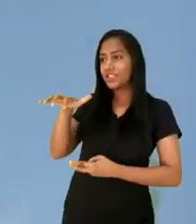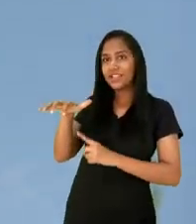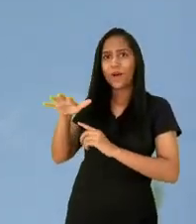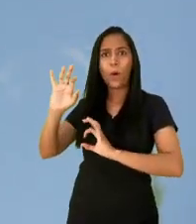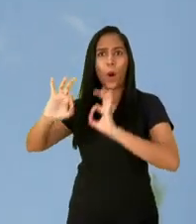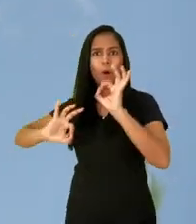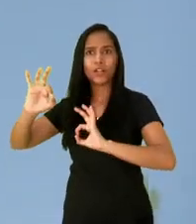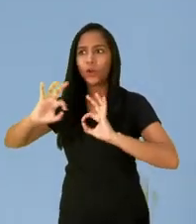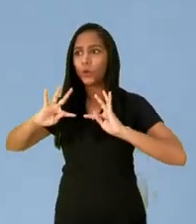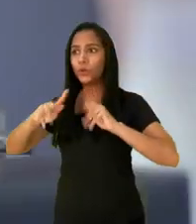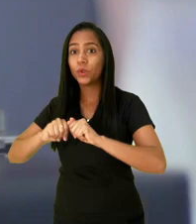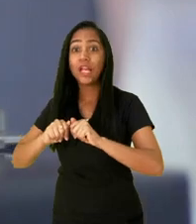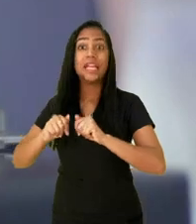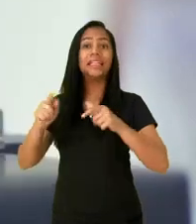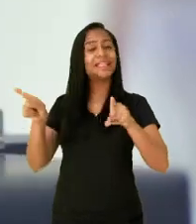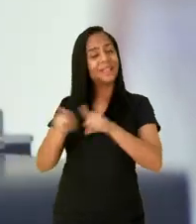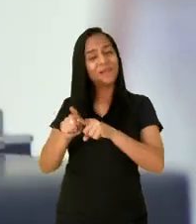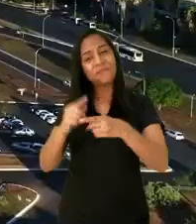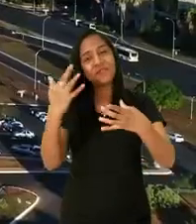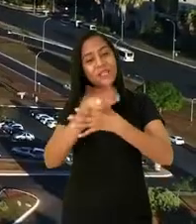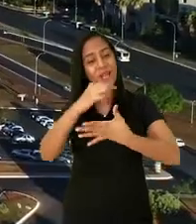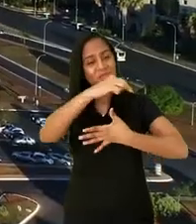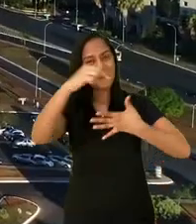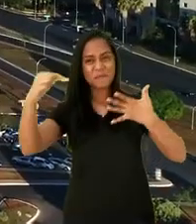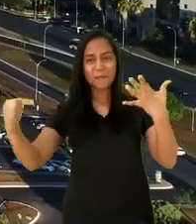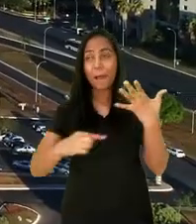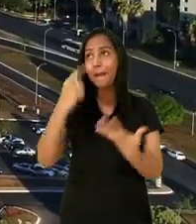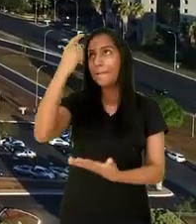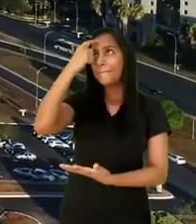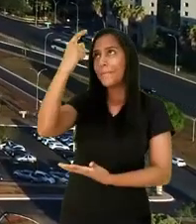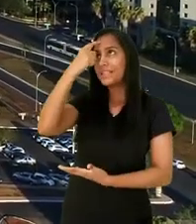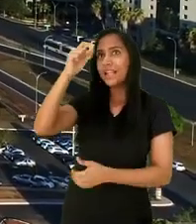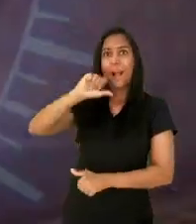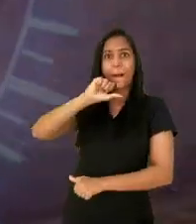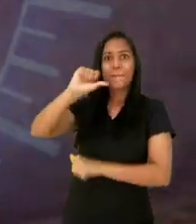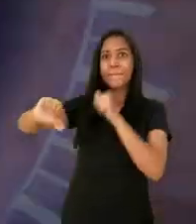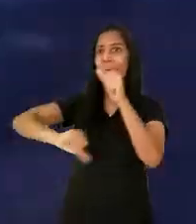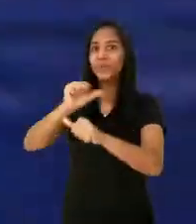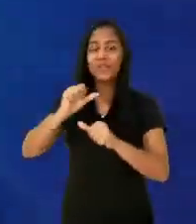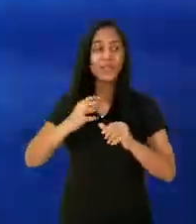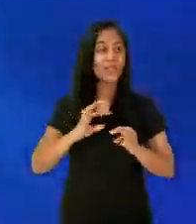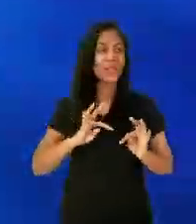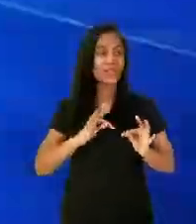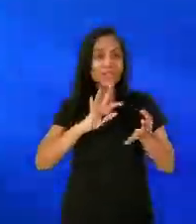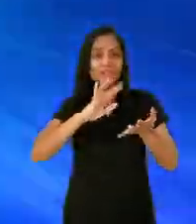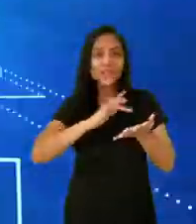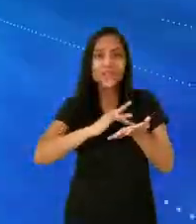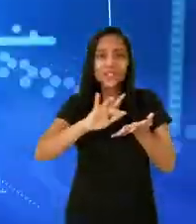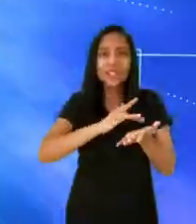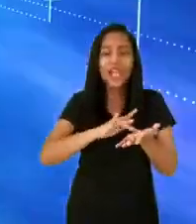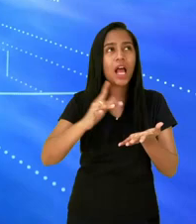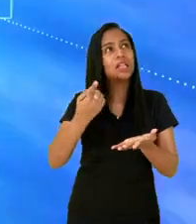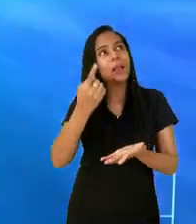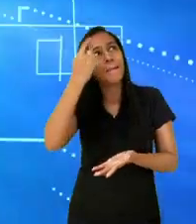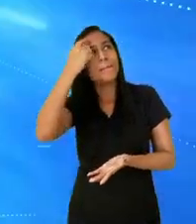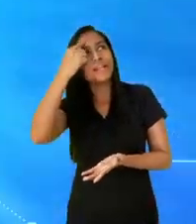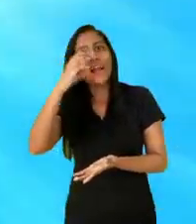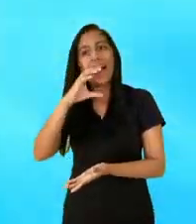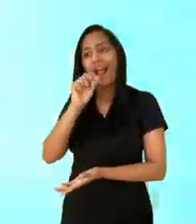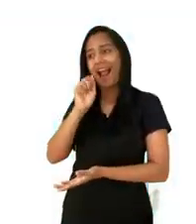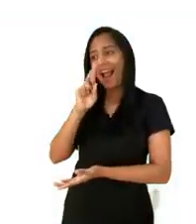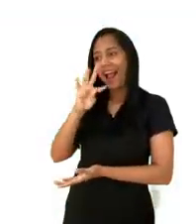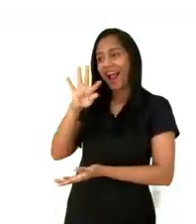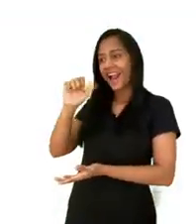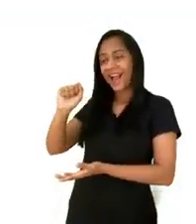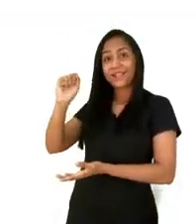organizações, instituições e, é claro, nossas cidades. Pensando nos impactos da transformação digital nas cidades, é